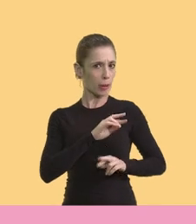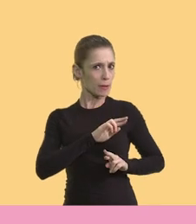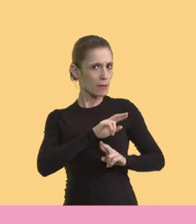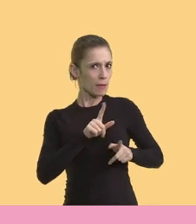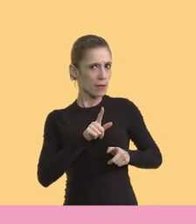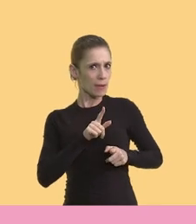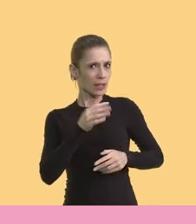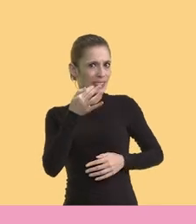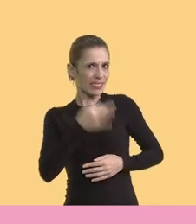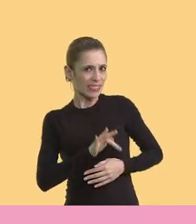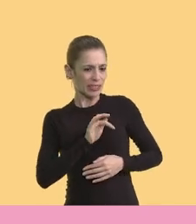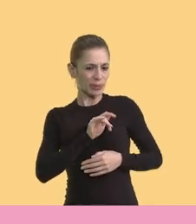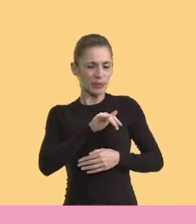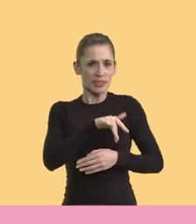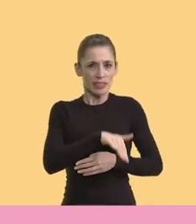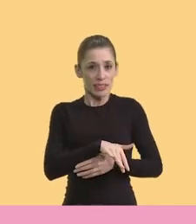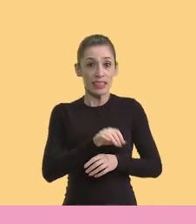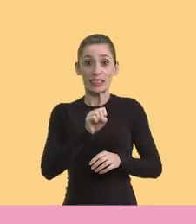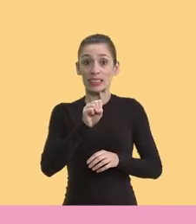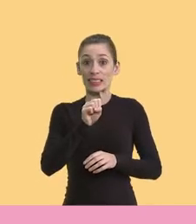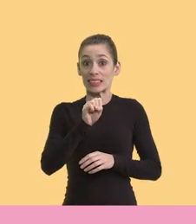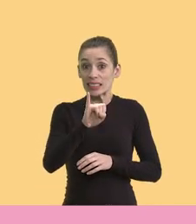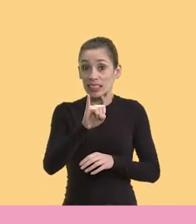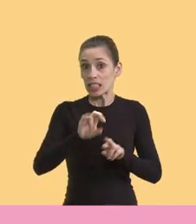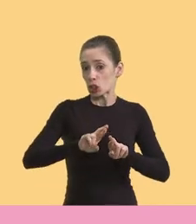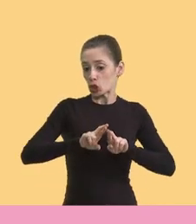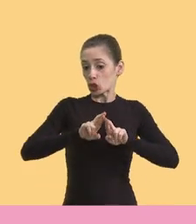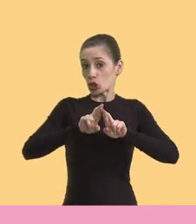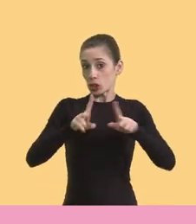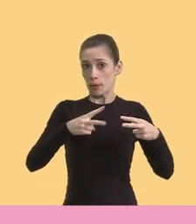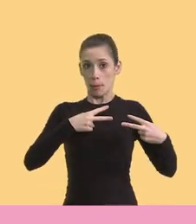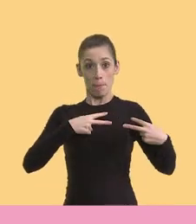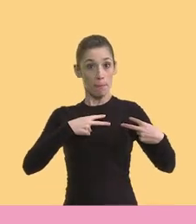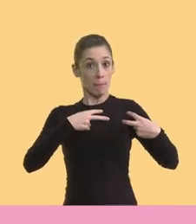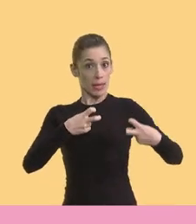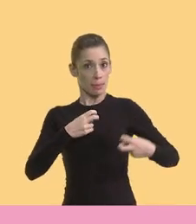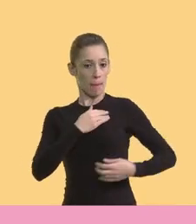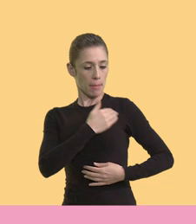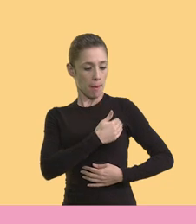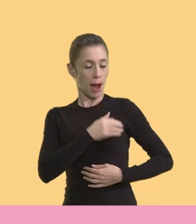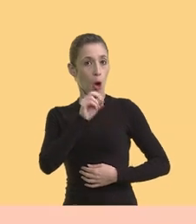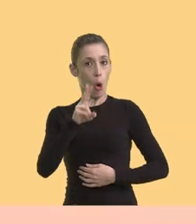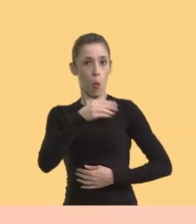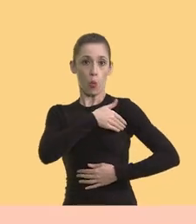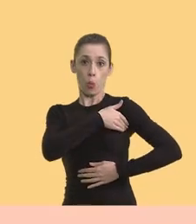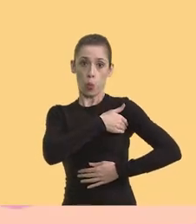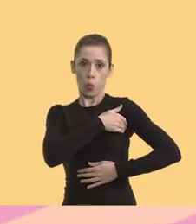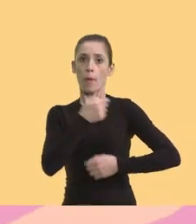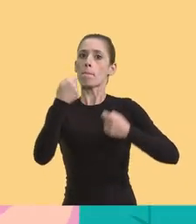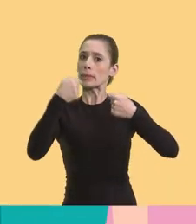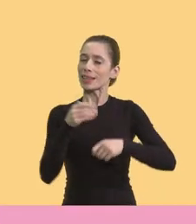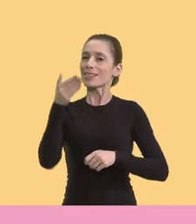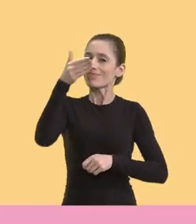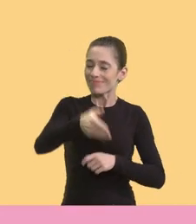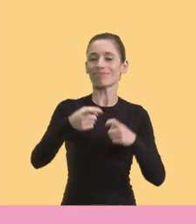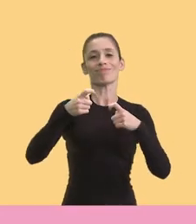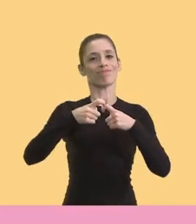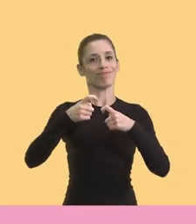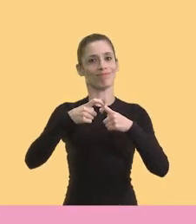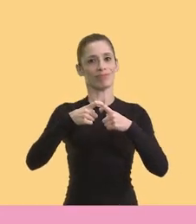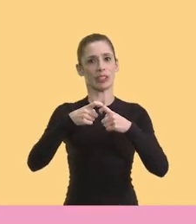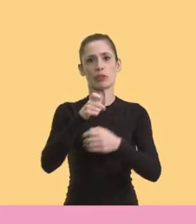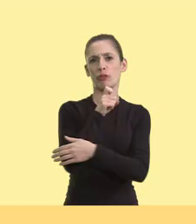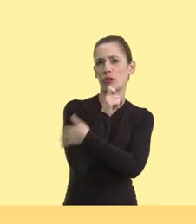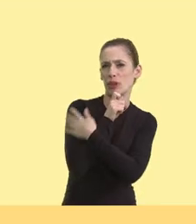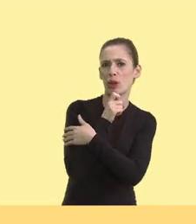presença de algum nódulo, ferido, secreção. E havendo qualquer alteração nas mamas ou axila, você precisa ir